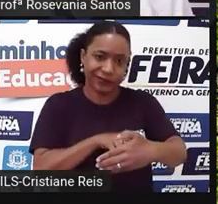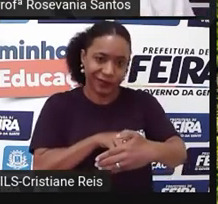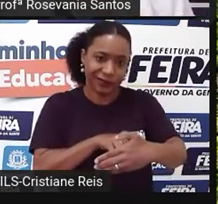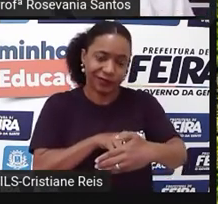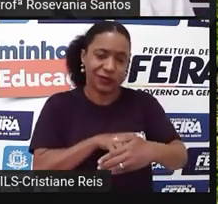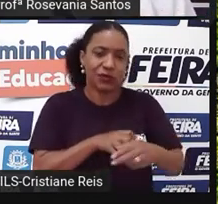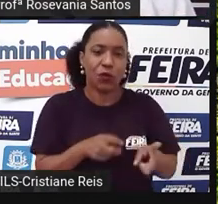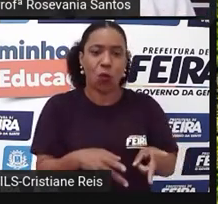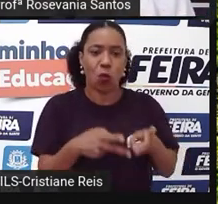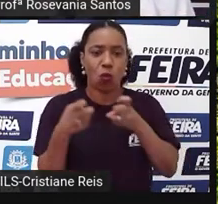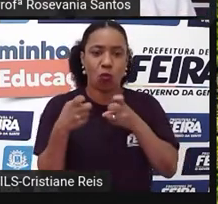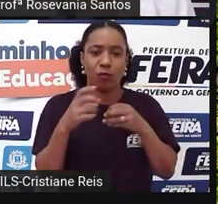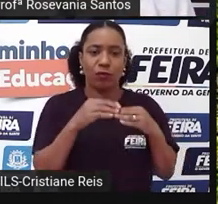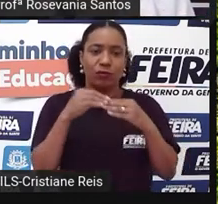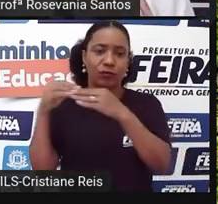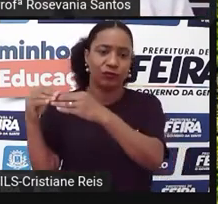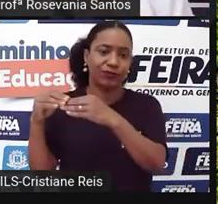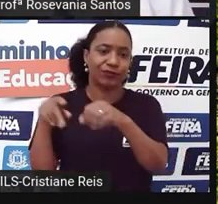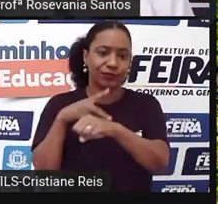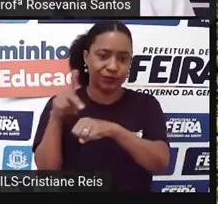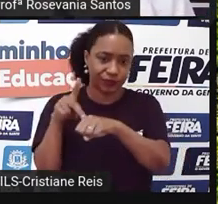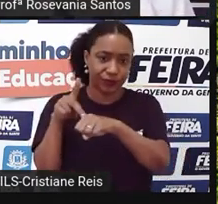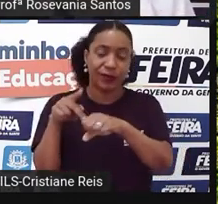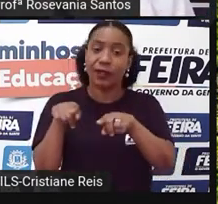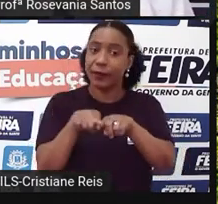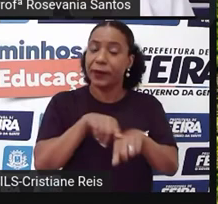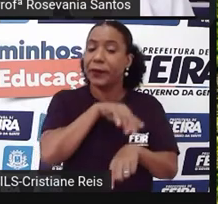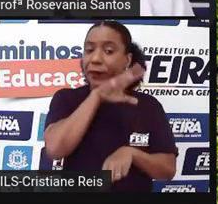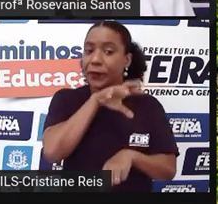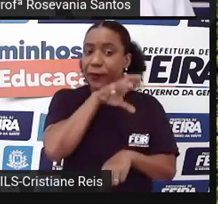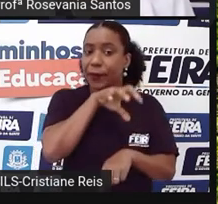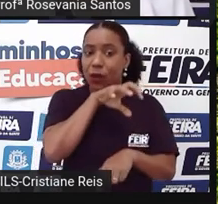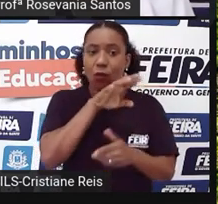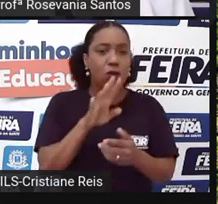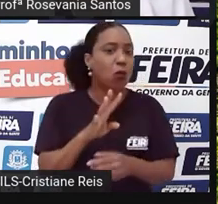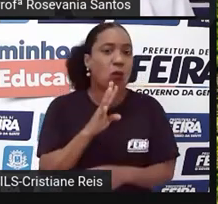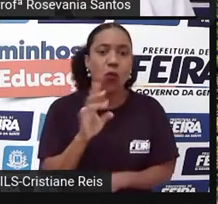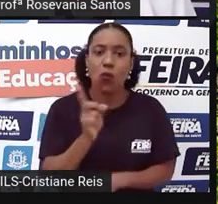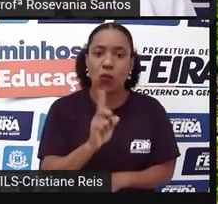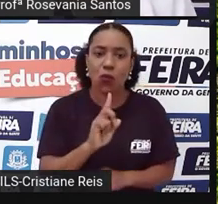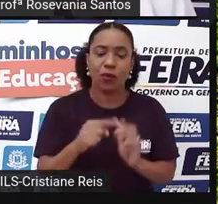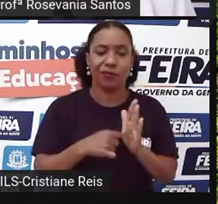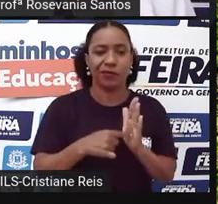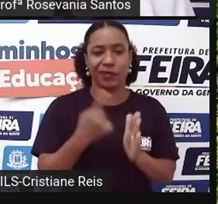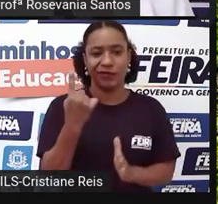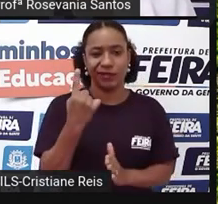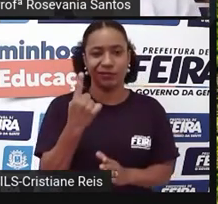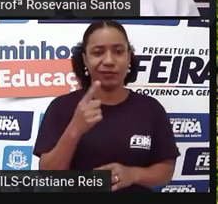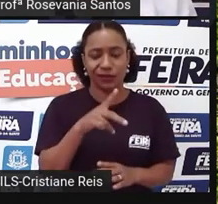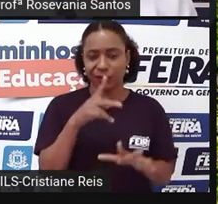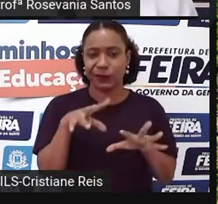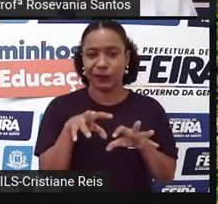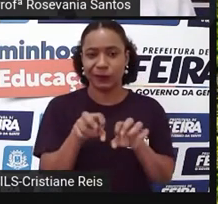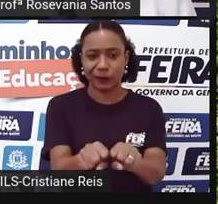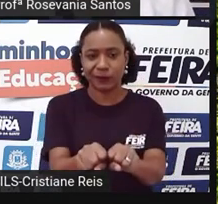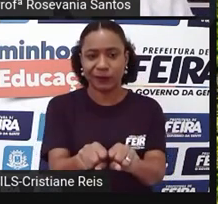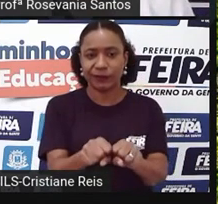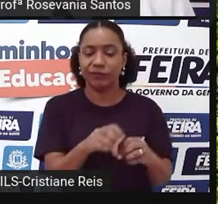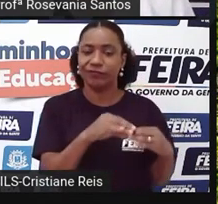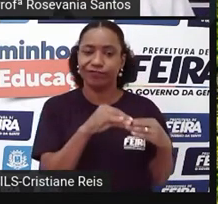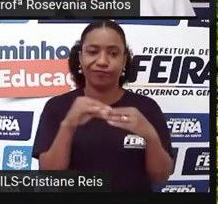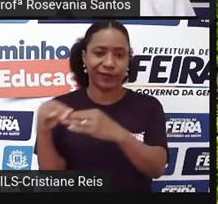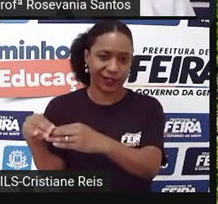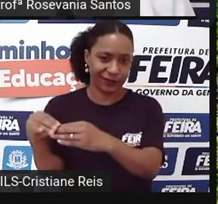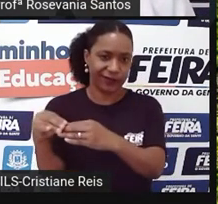sabem que existem, não só de plantas como também de animais. Então, o grande problema é a biopirataria. Sem falar, né, como já citei antes, do